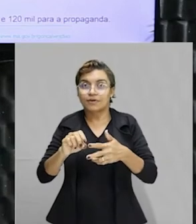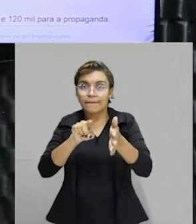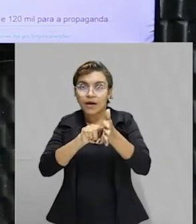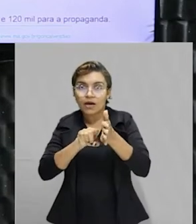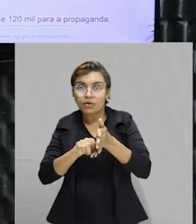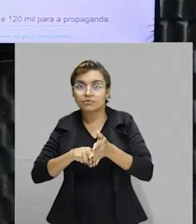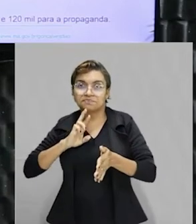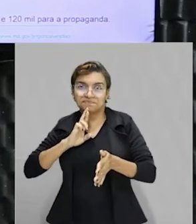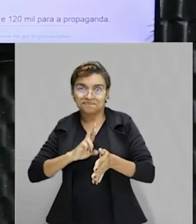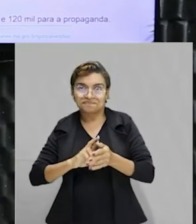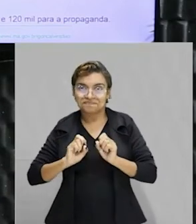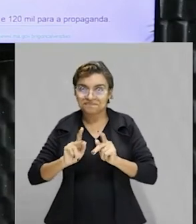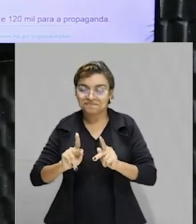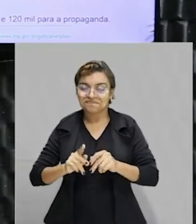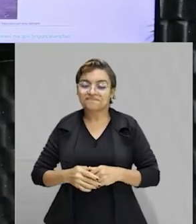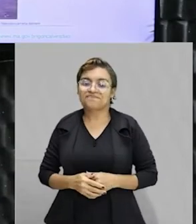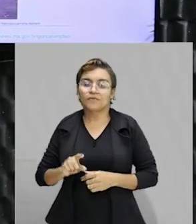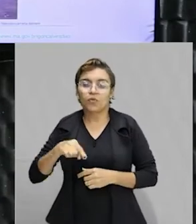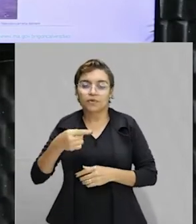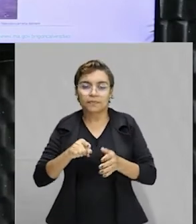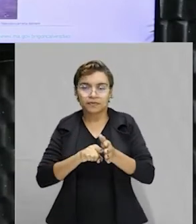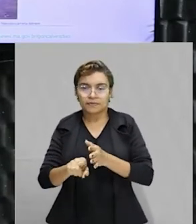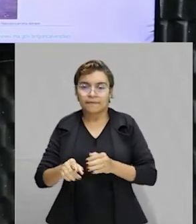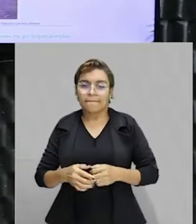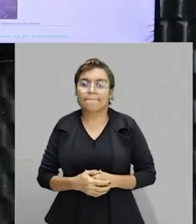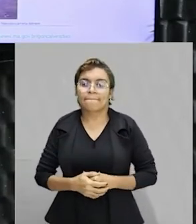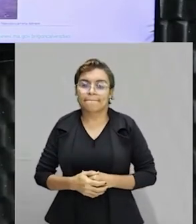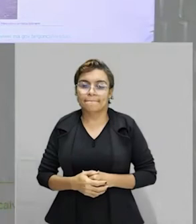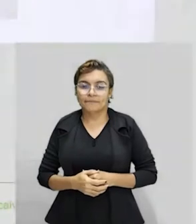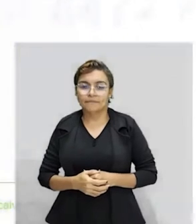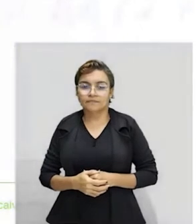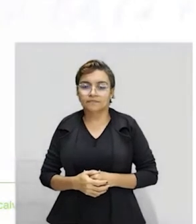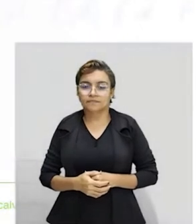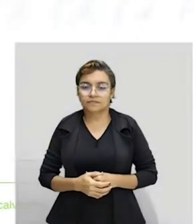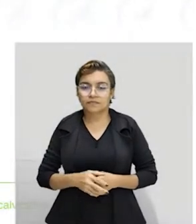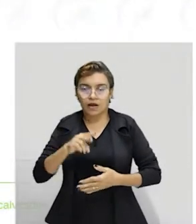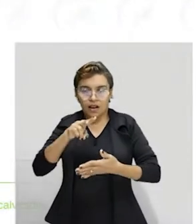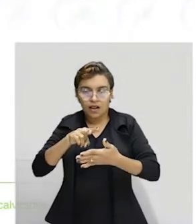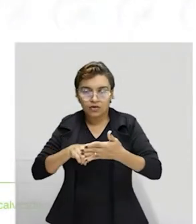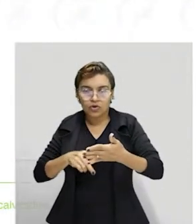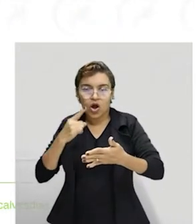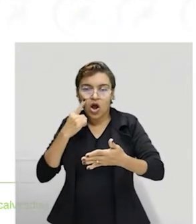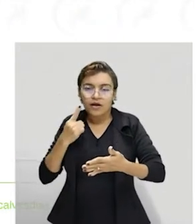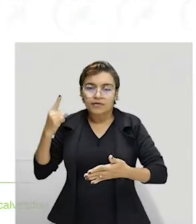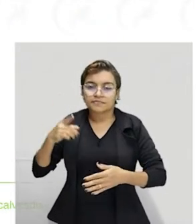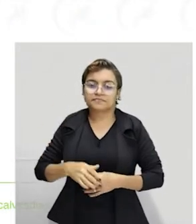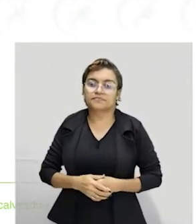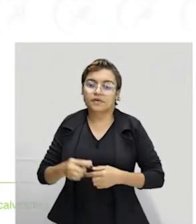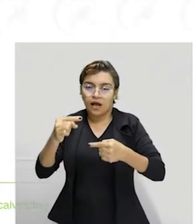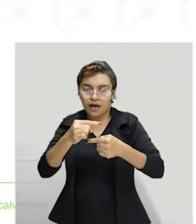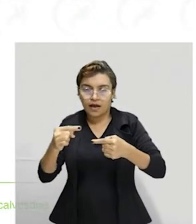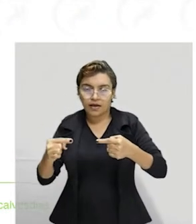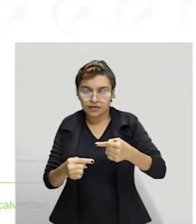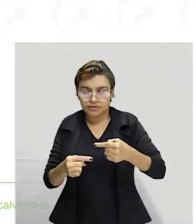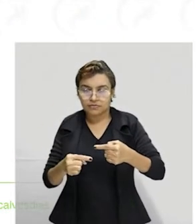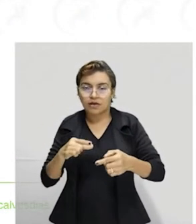dentro dessa assunto, tá bom? Então, vamos passar para a próxima? Segunda questão, acompanha comigo a leitura que diz o seguinte, a razão